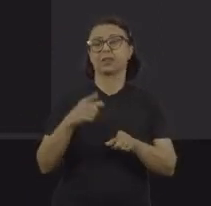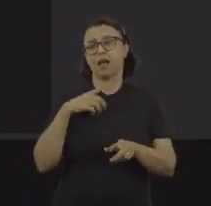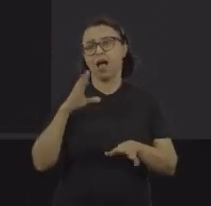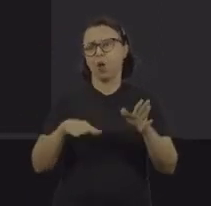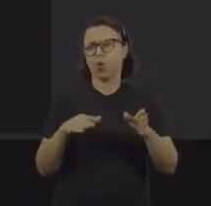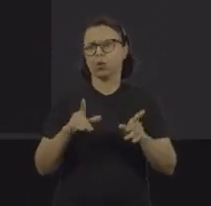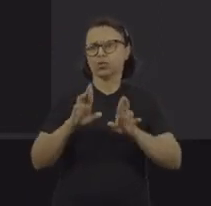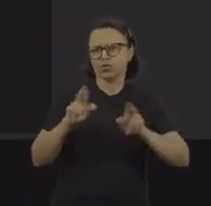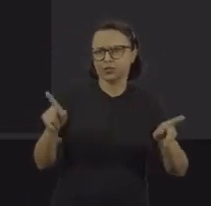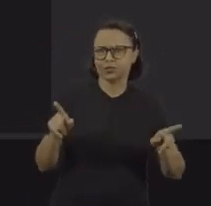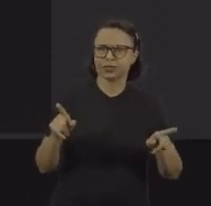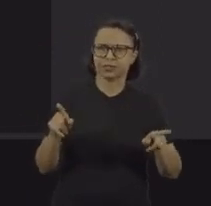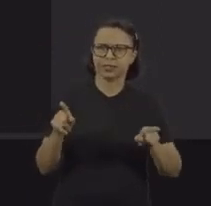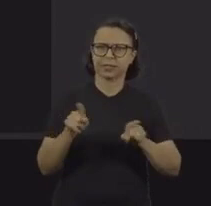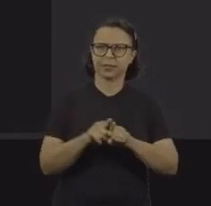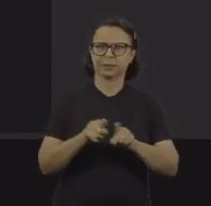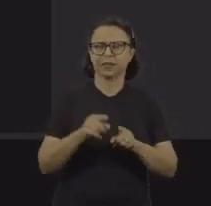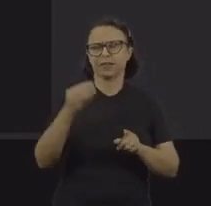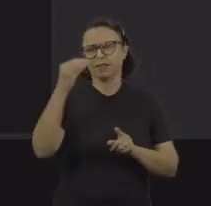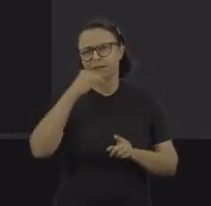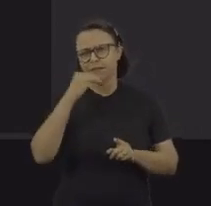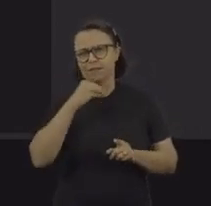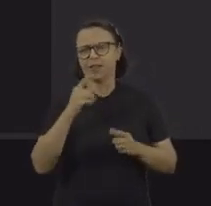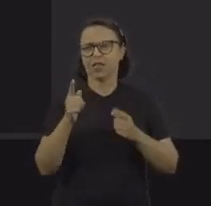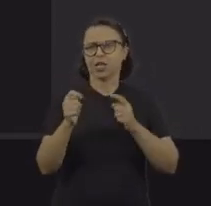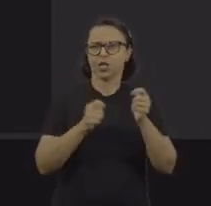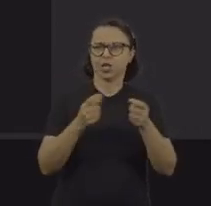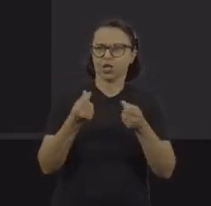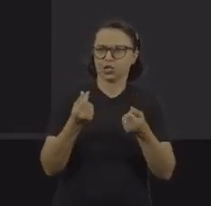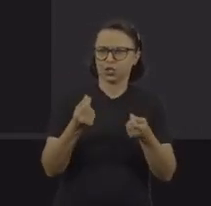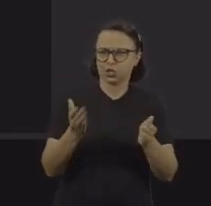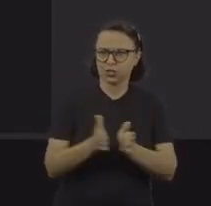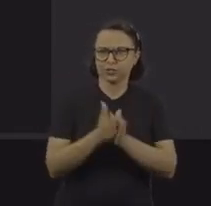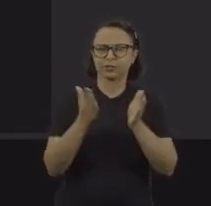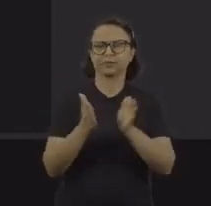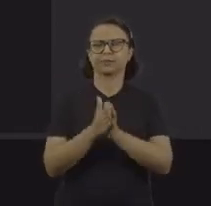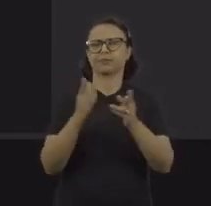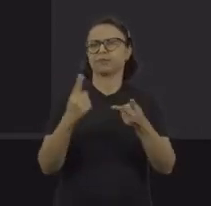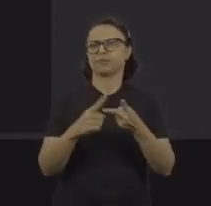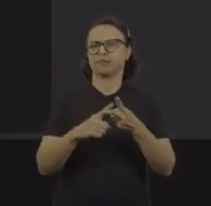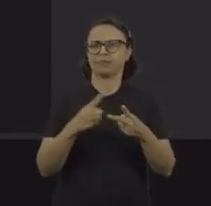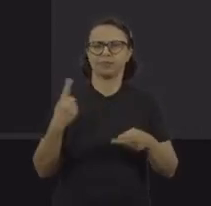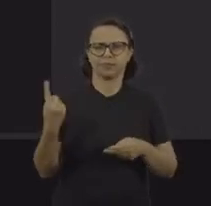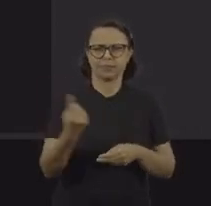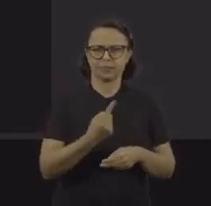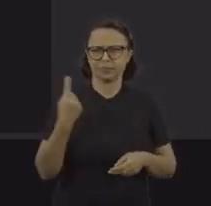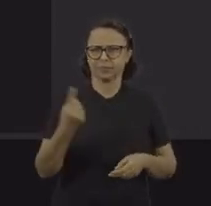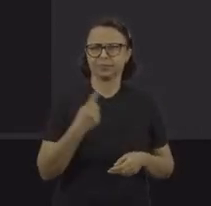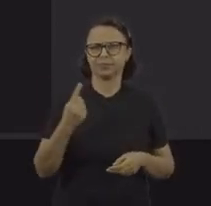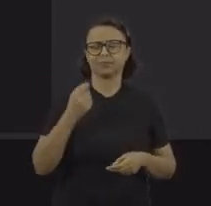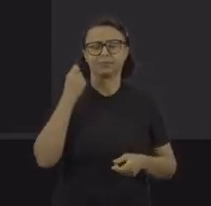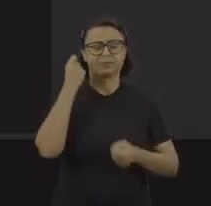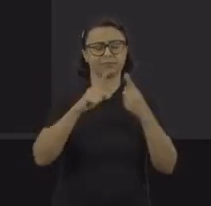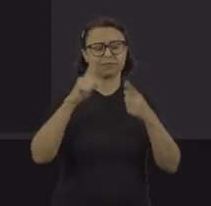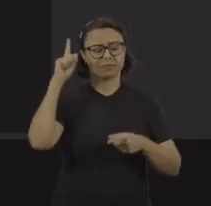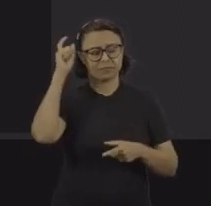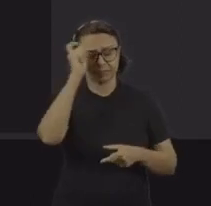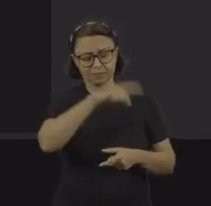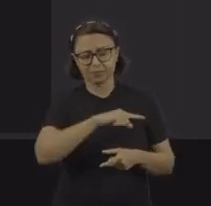casos, estão em situação de vulnerabilidade socioeconômica, com sobreposição de violações. Então, raramente, o trabalhador